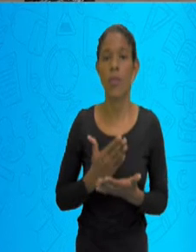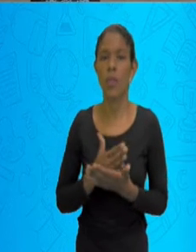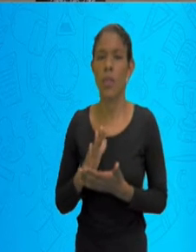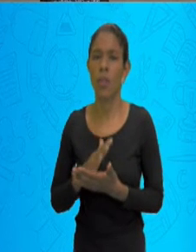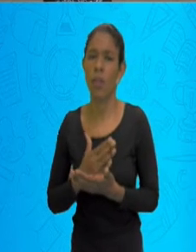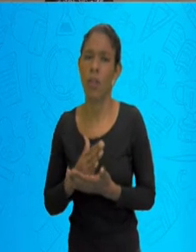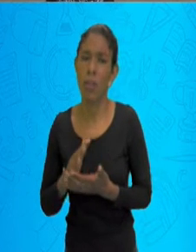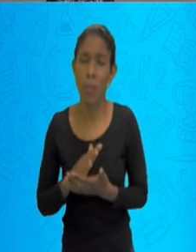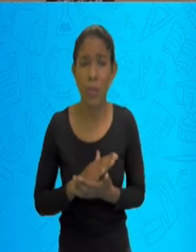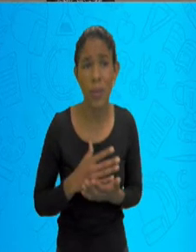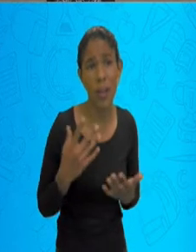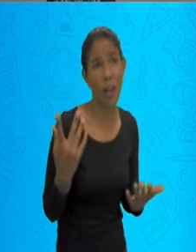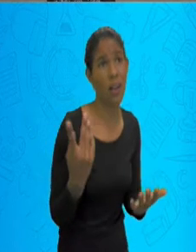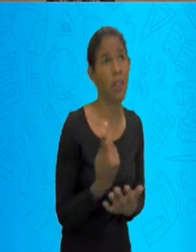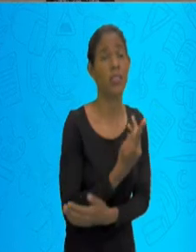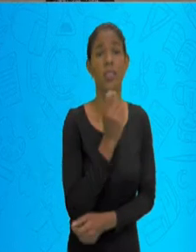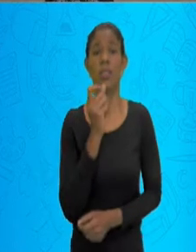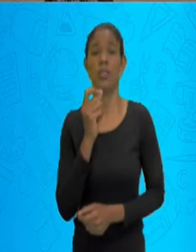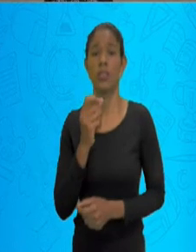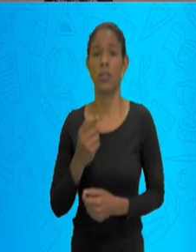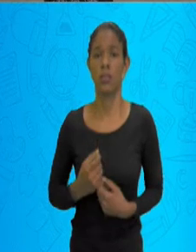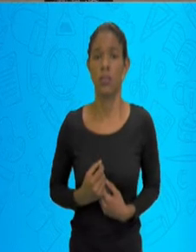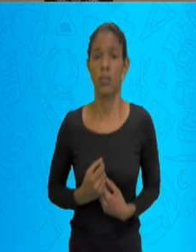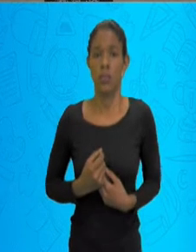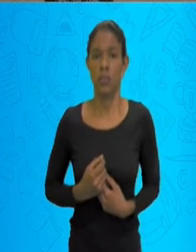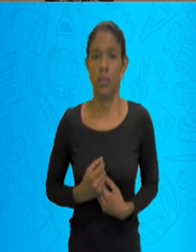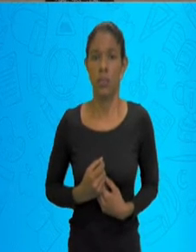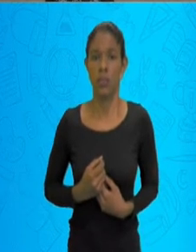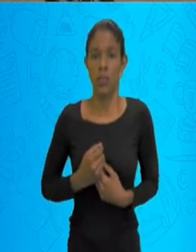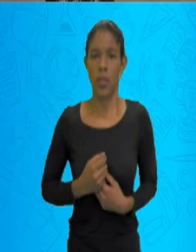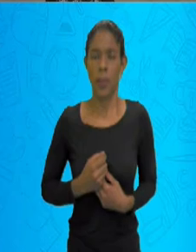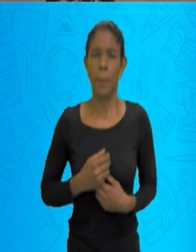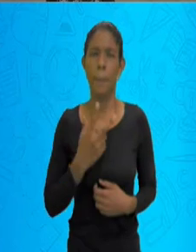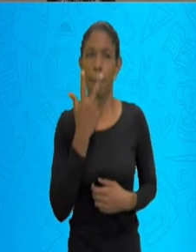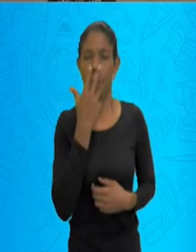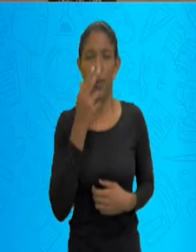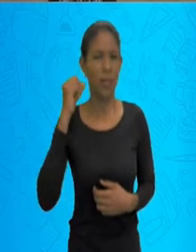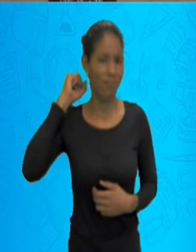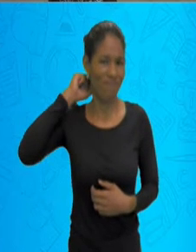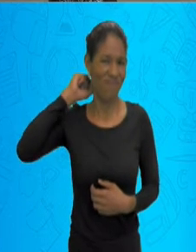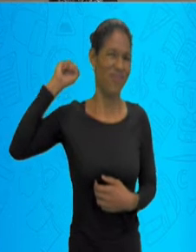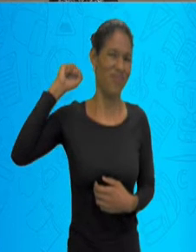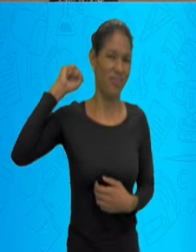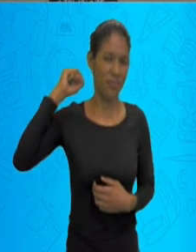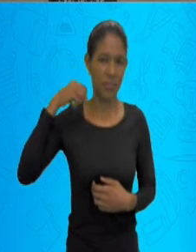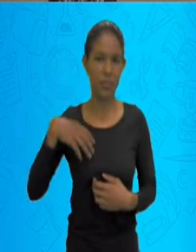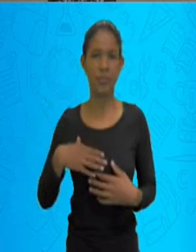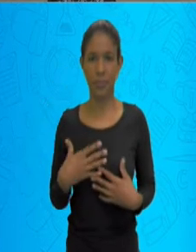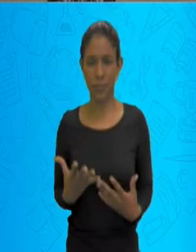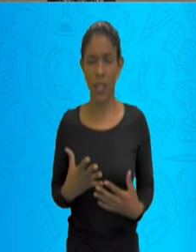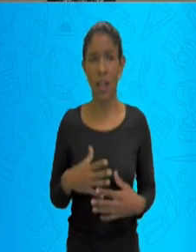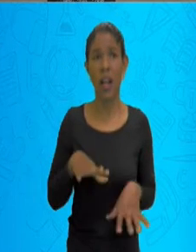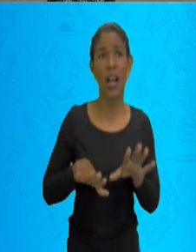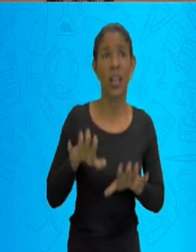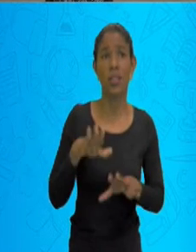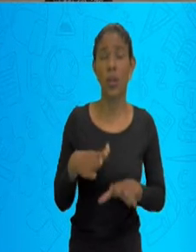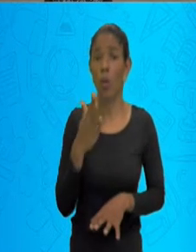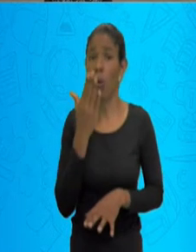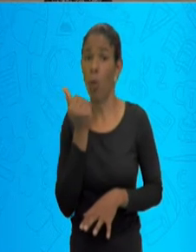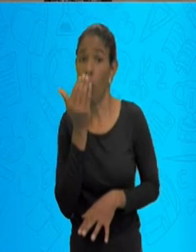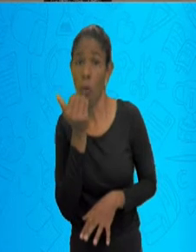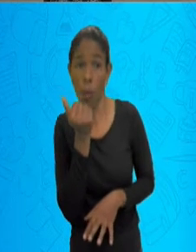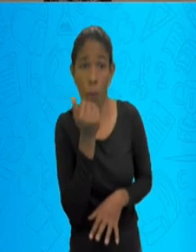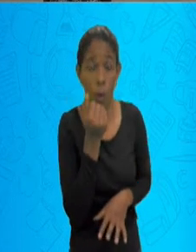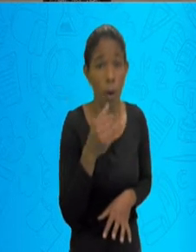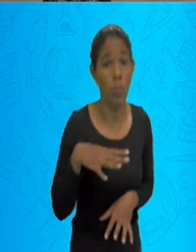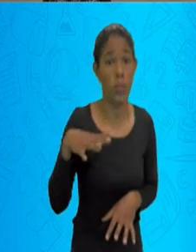situações, o soluço vai do estresse desse mecanismo. Então, quando você come demais, se você tem